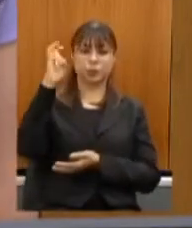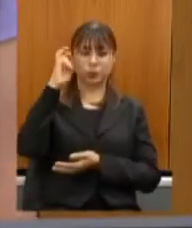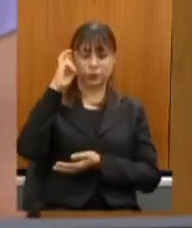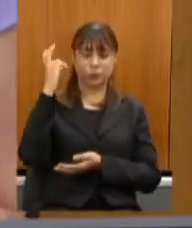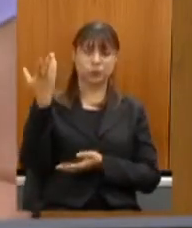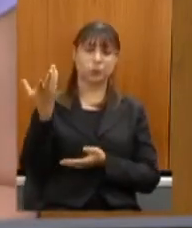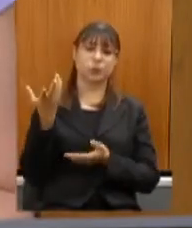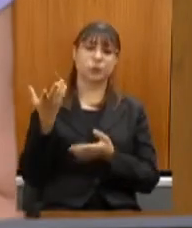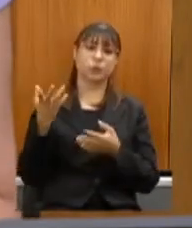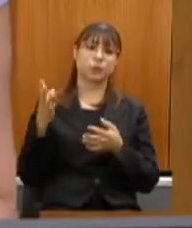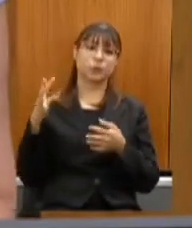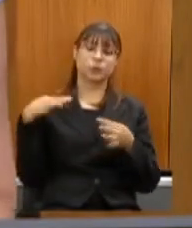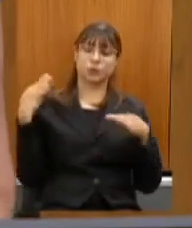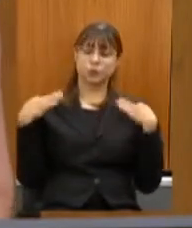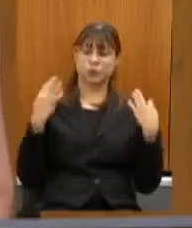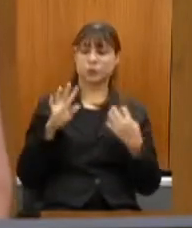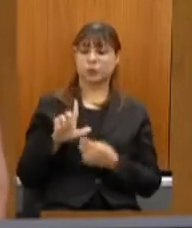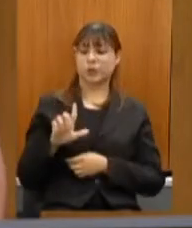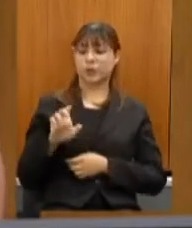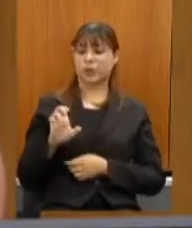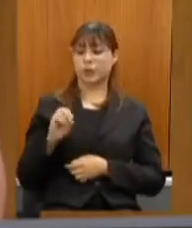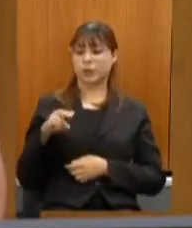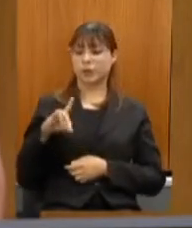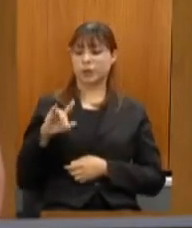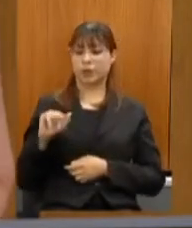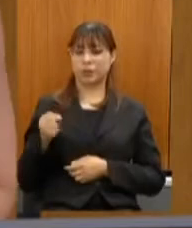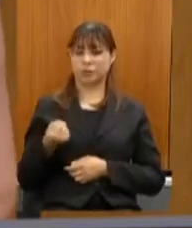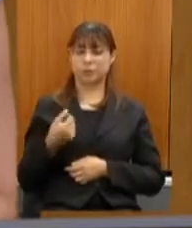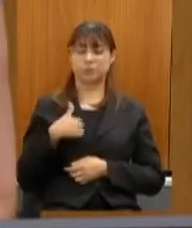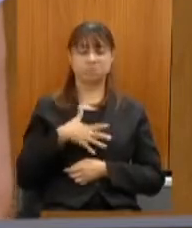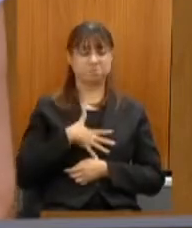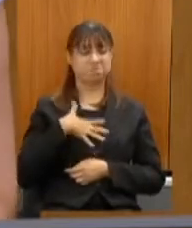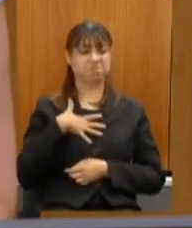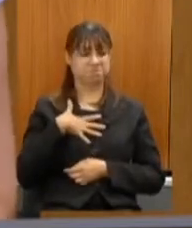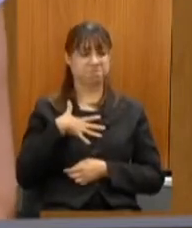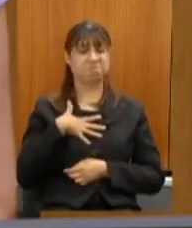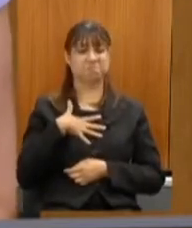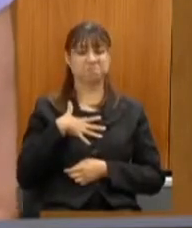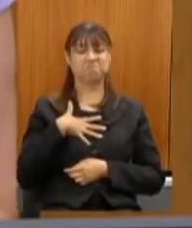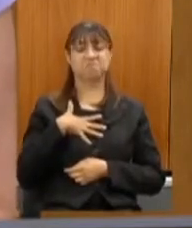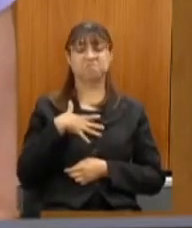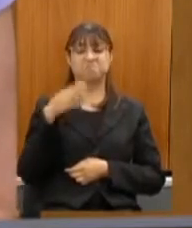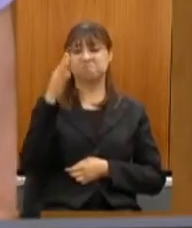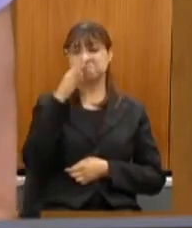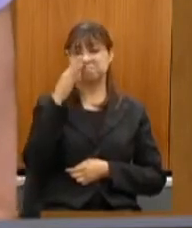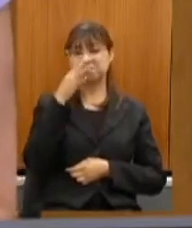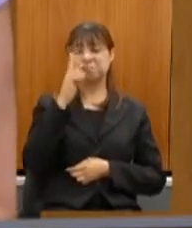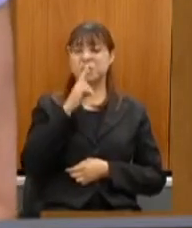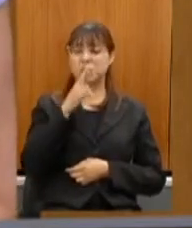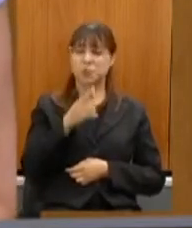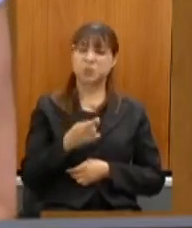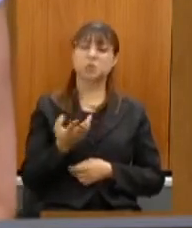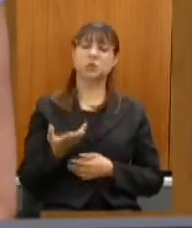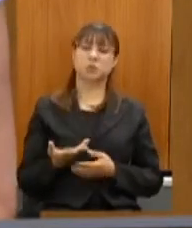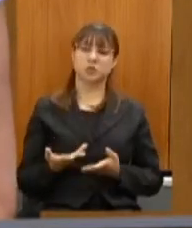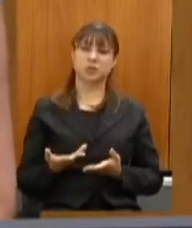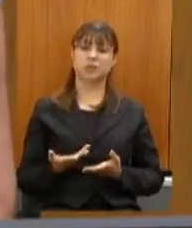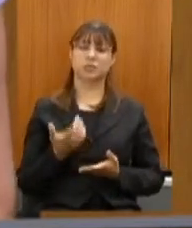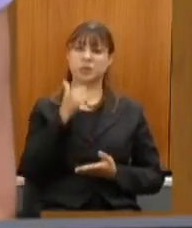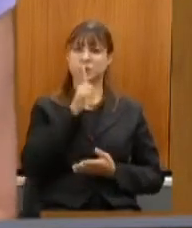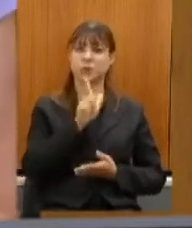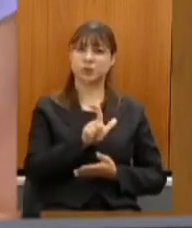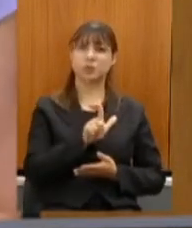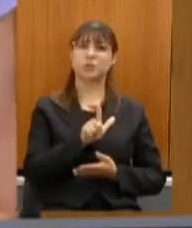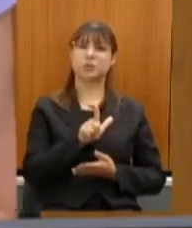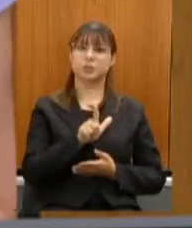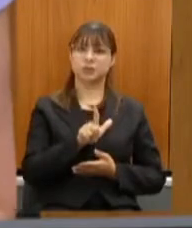Turismo Leônidas fico muito satisfeita de ver todos os resultados que a gente tem alcançado na